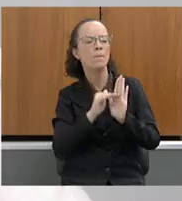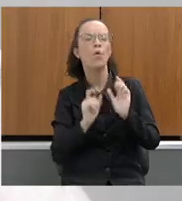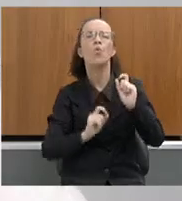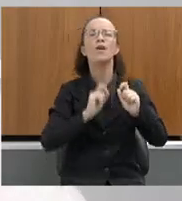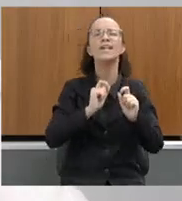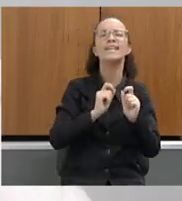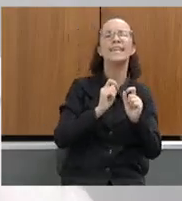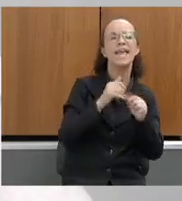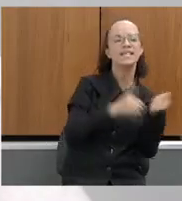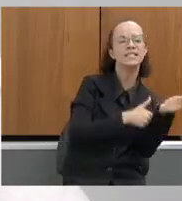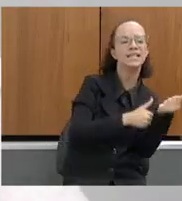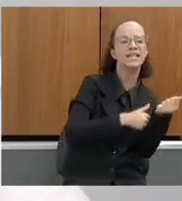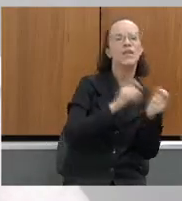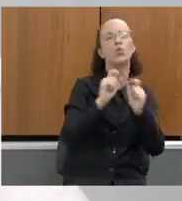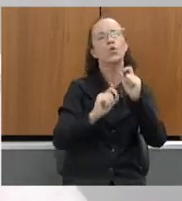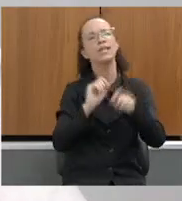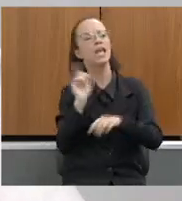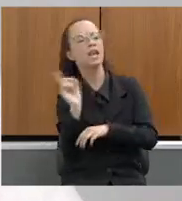sigiloso, o que não é sigiloso?